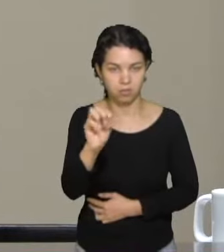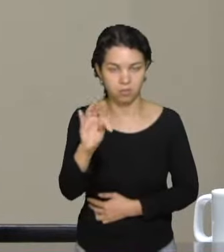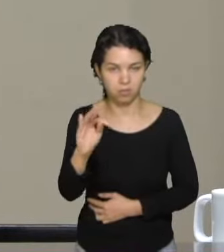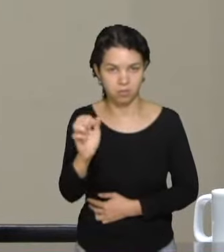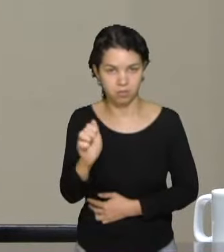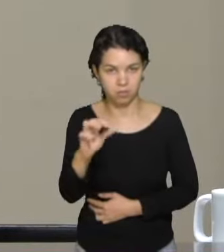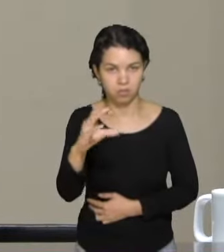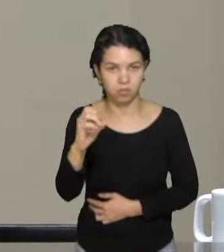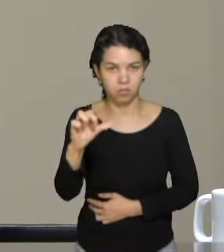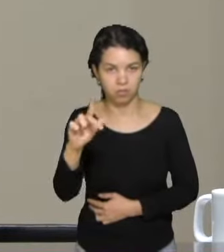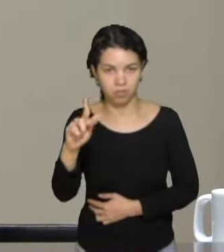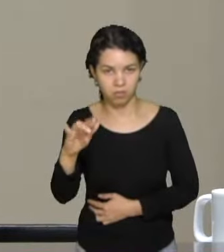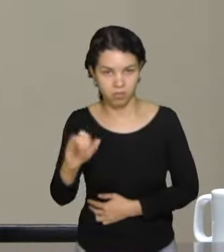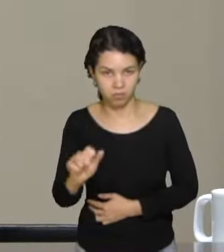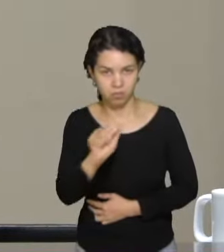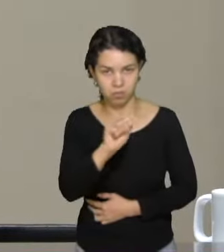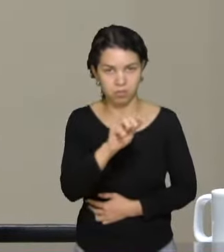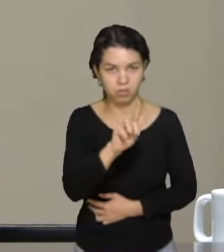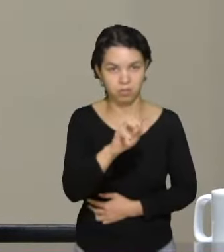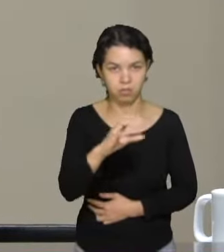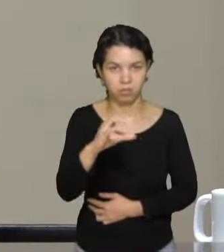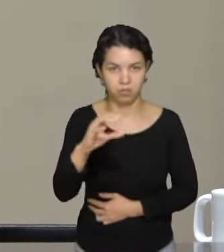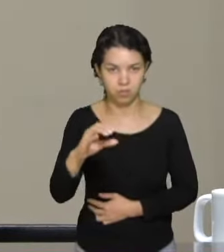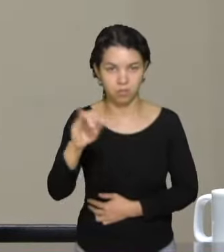Itajaí, de acordo